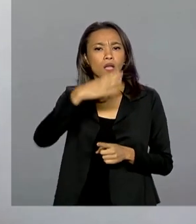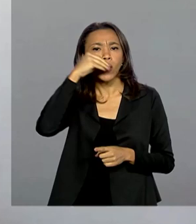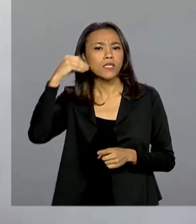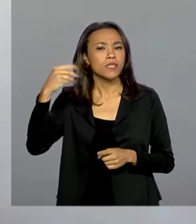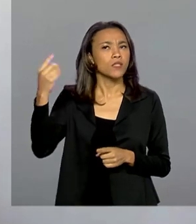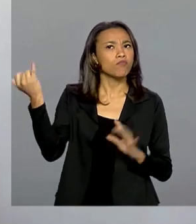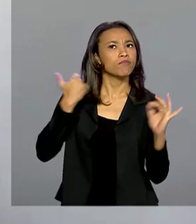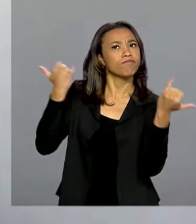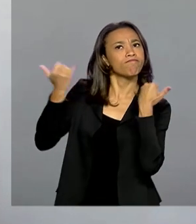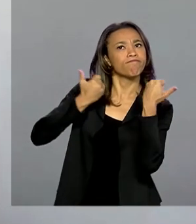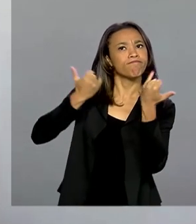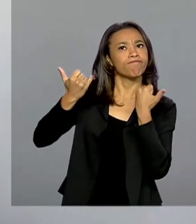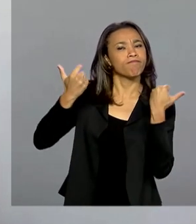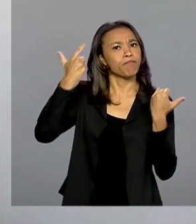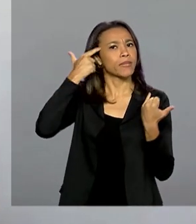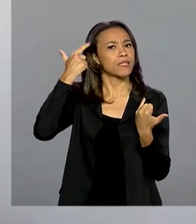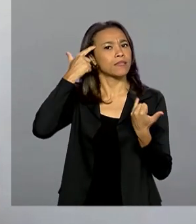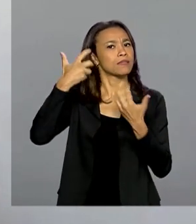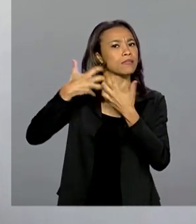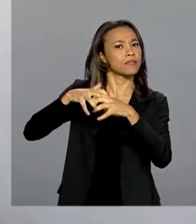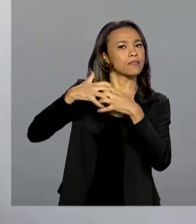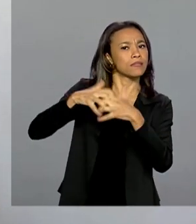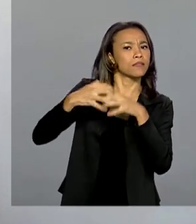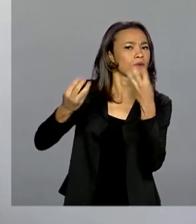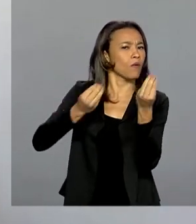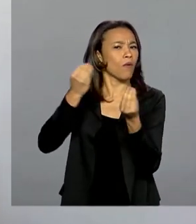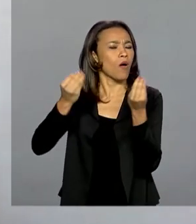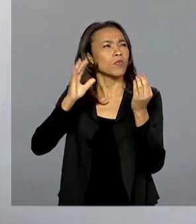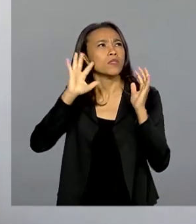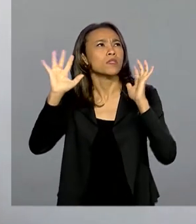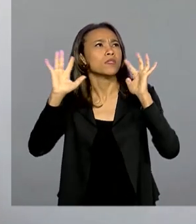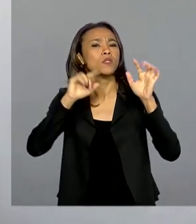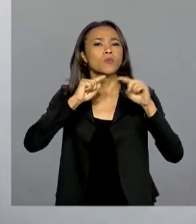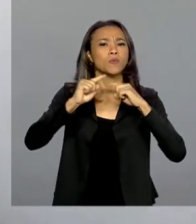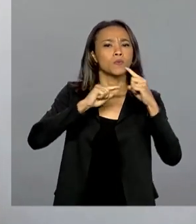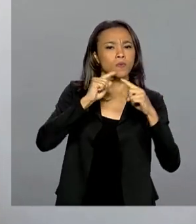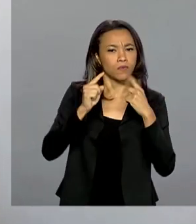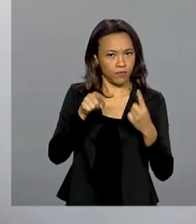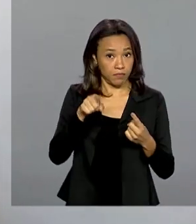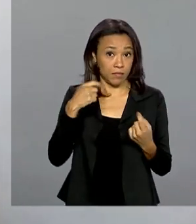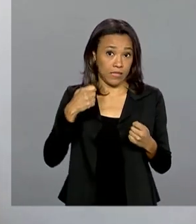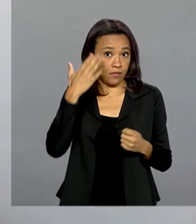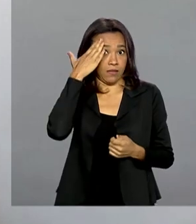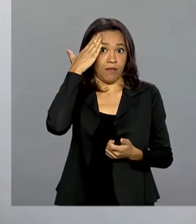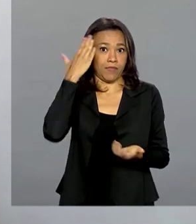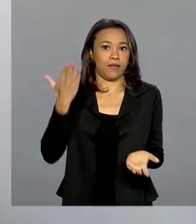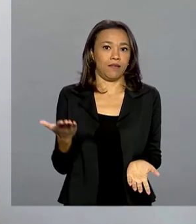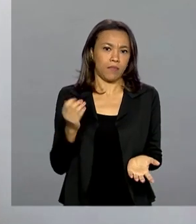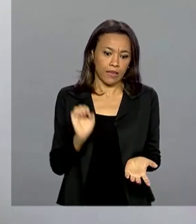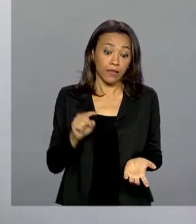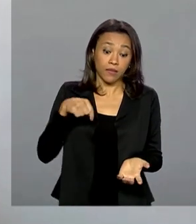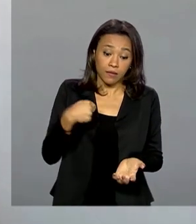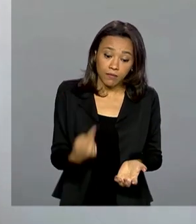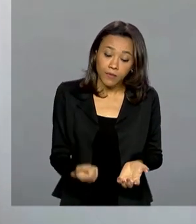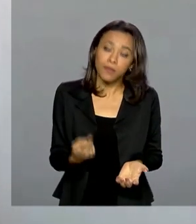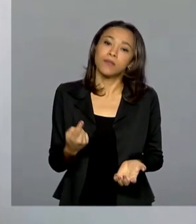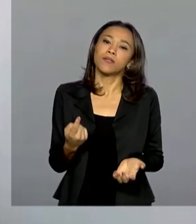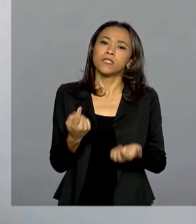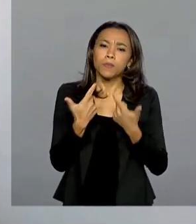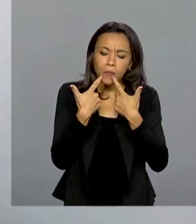pensado, quais são suas fantasias e quais são suas dúvidas. E a partir daí você falar de uma